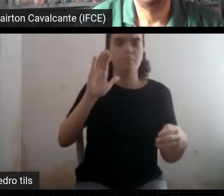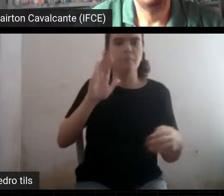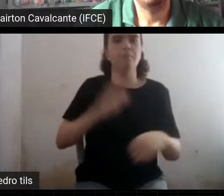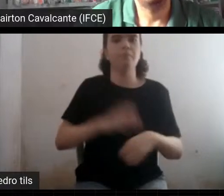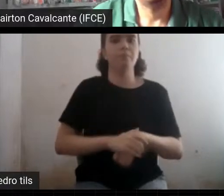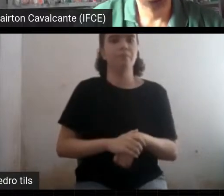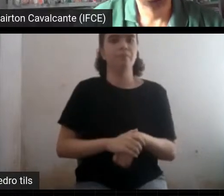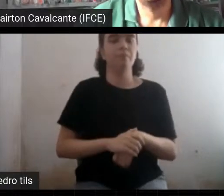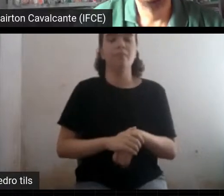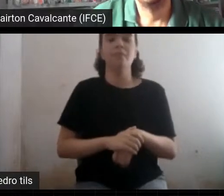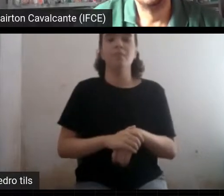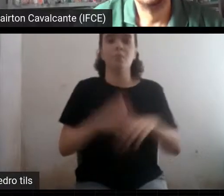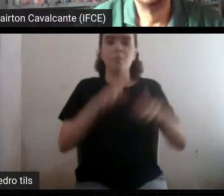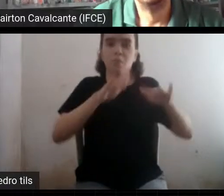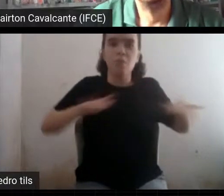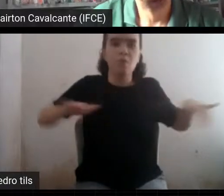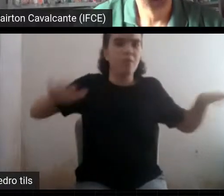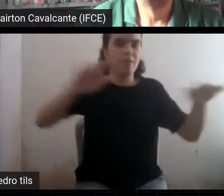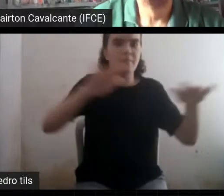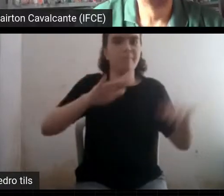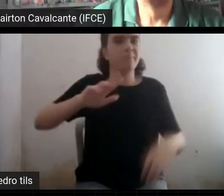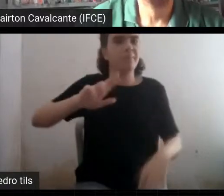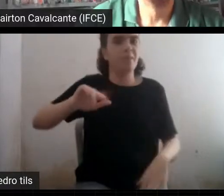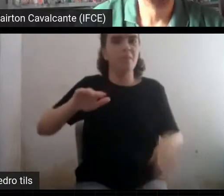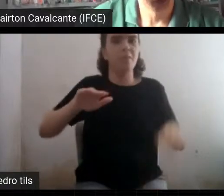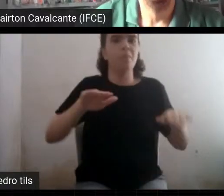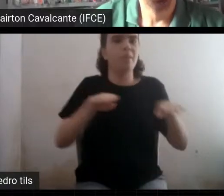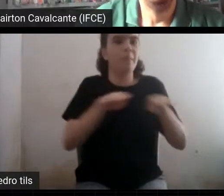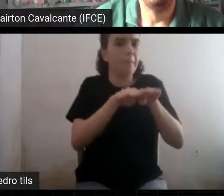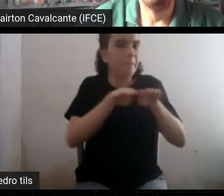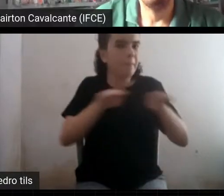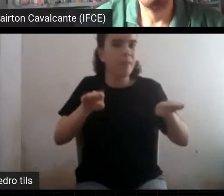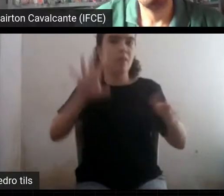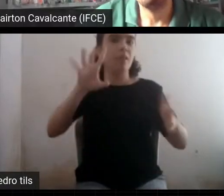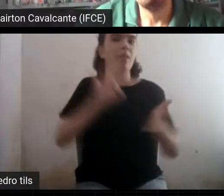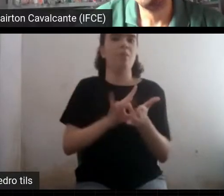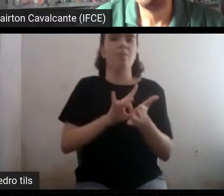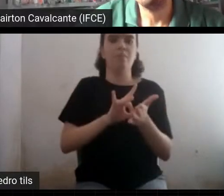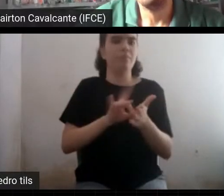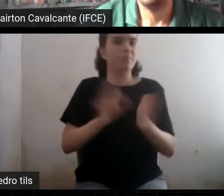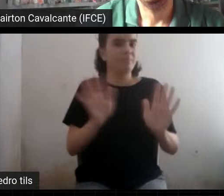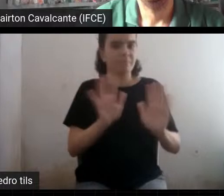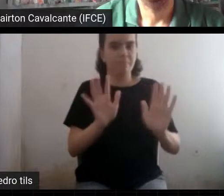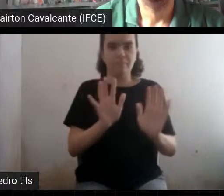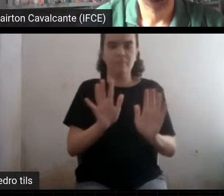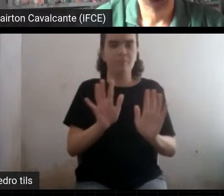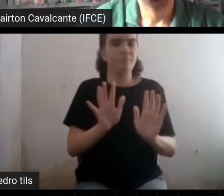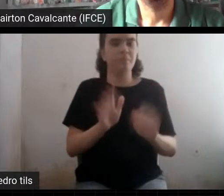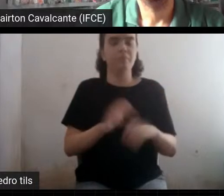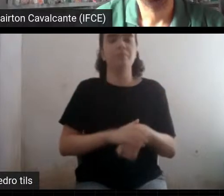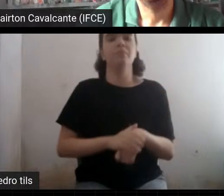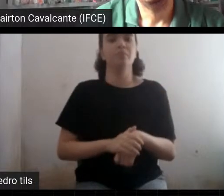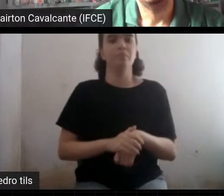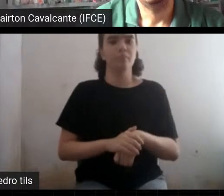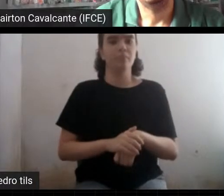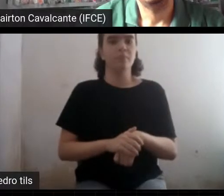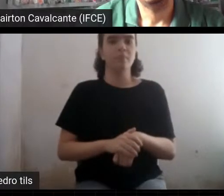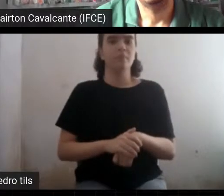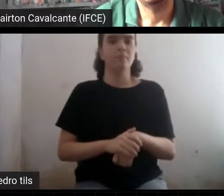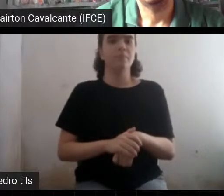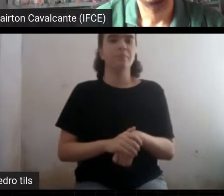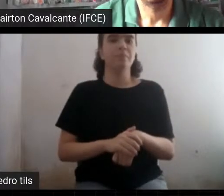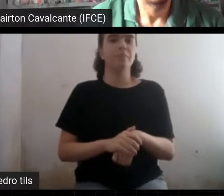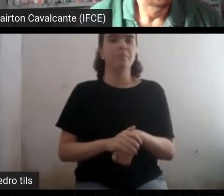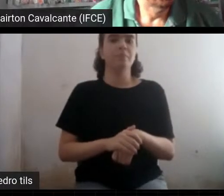não é isso. O universo, quando a fala que o universo é plano, significa que universo tem uma geometria plana. E o que significa ter uma